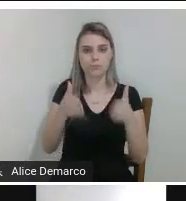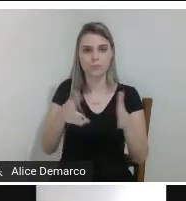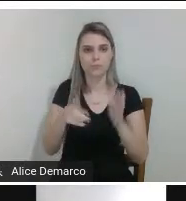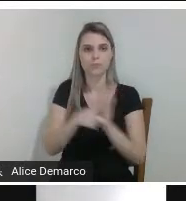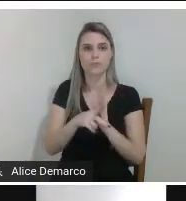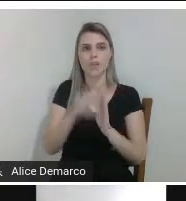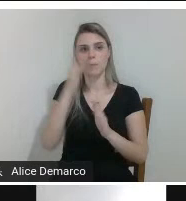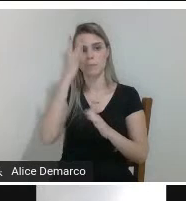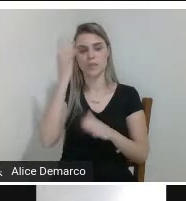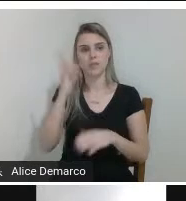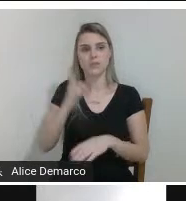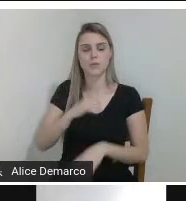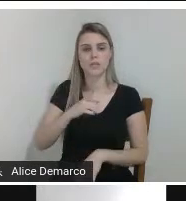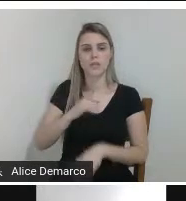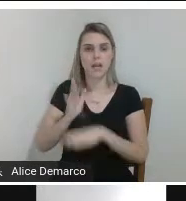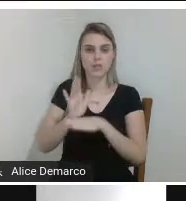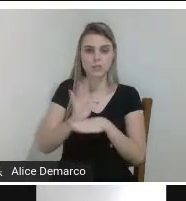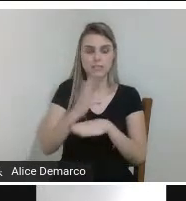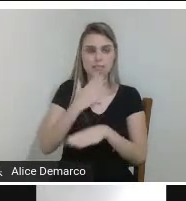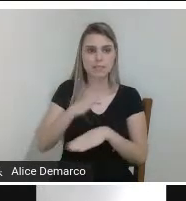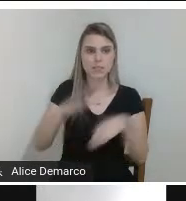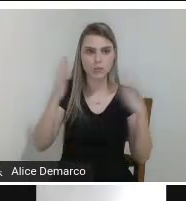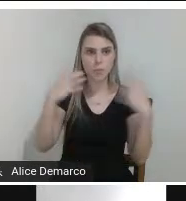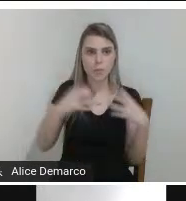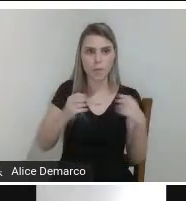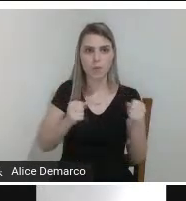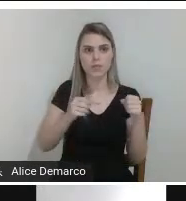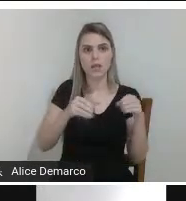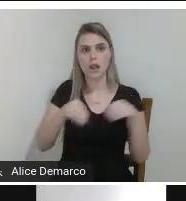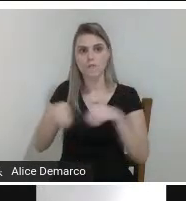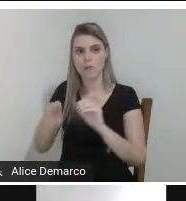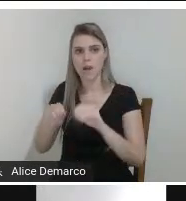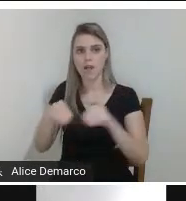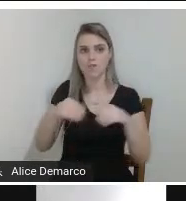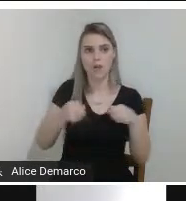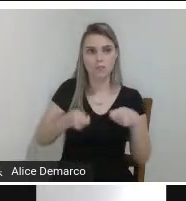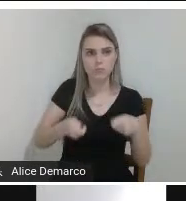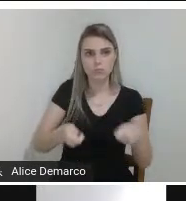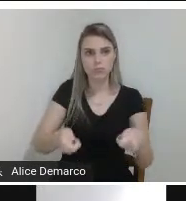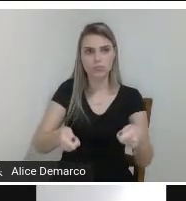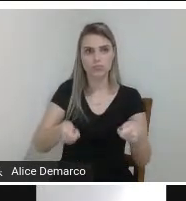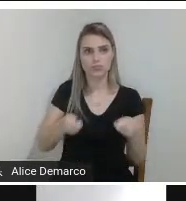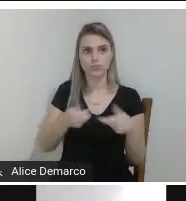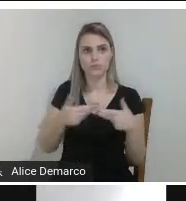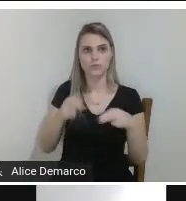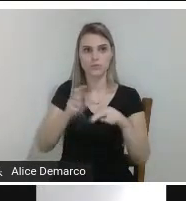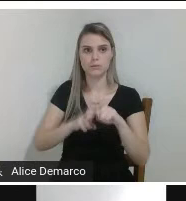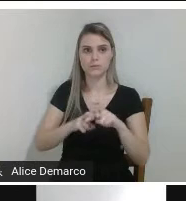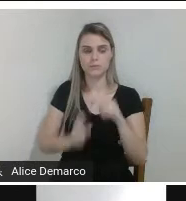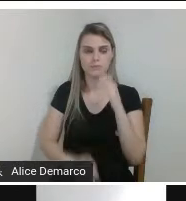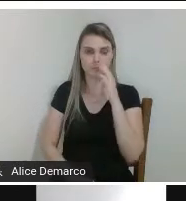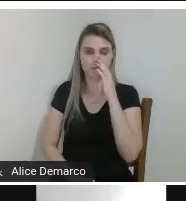pessoa que está ajudando essa criança conseguir locomoção e tudo mais próximo